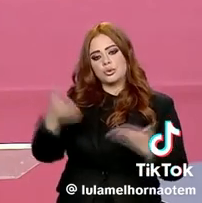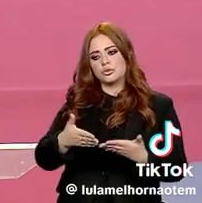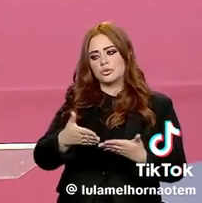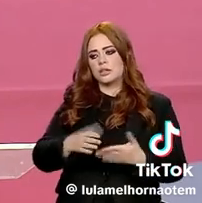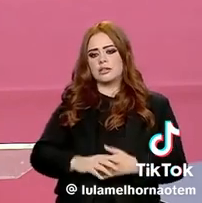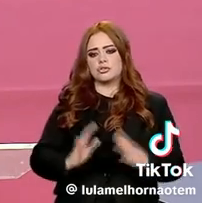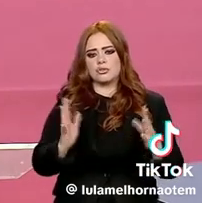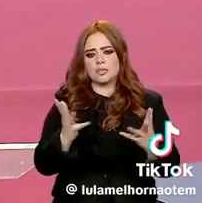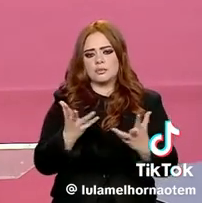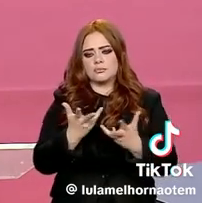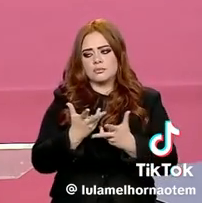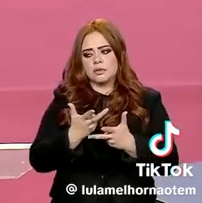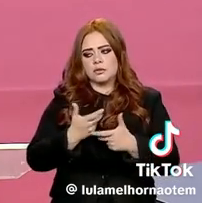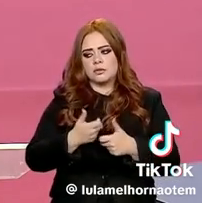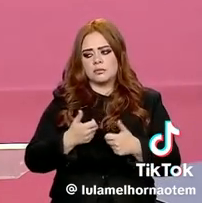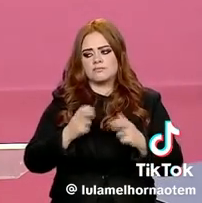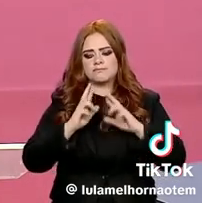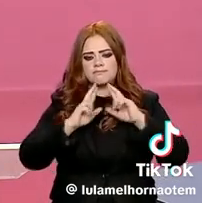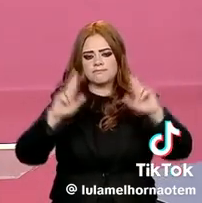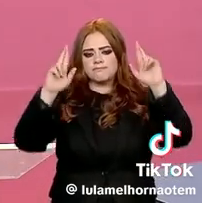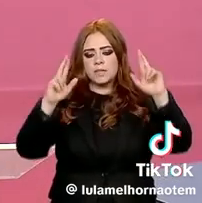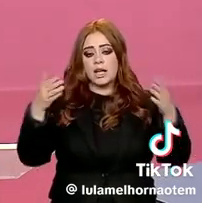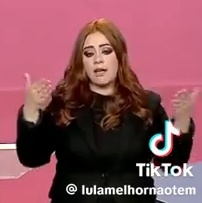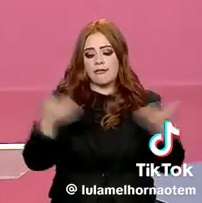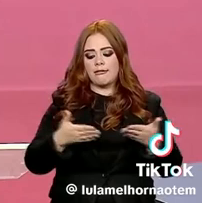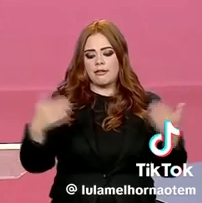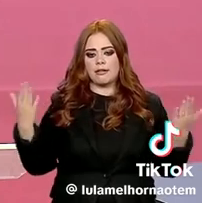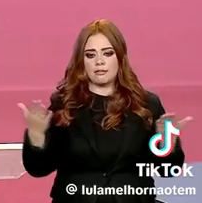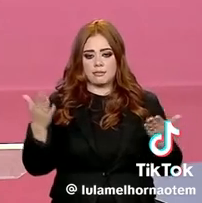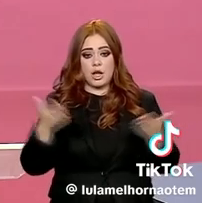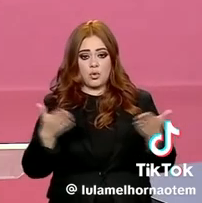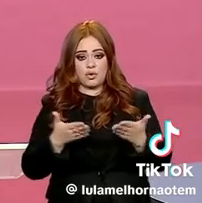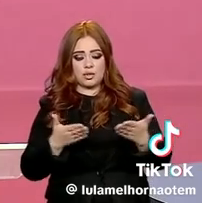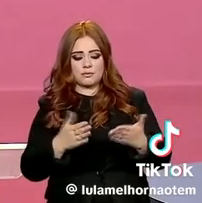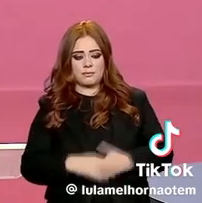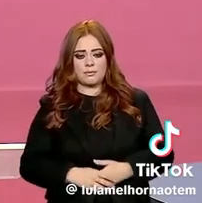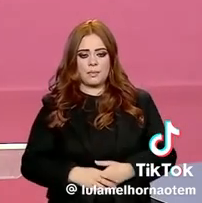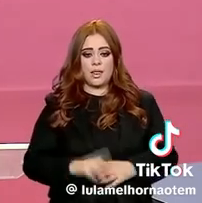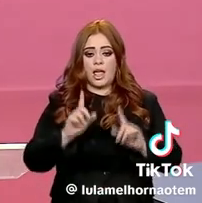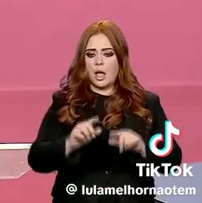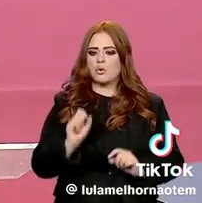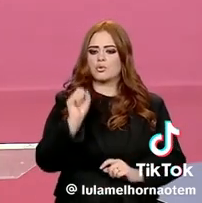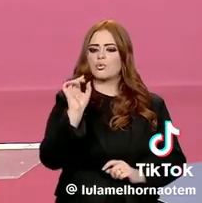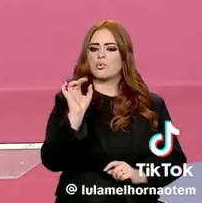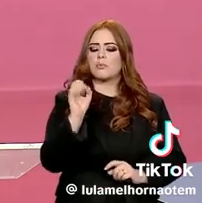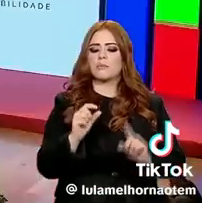otimismo aqui e agora. E esse otimismo é resultado de uma palavra,